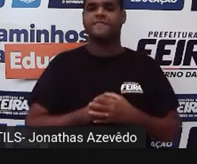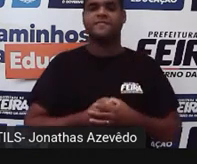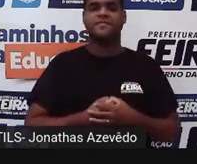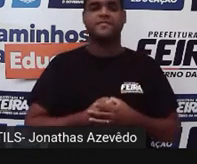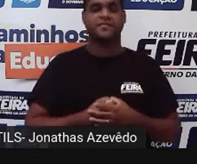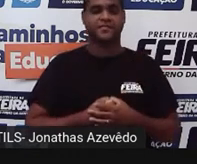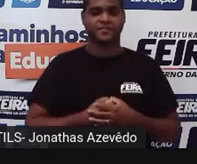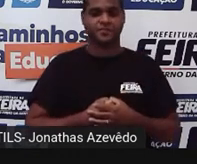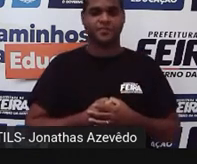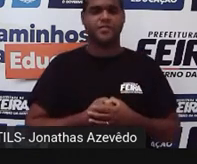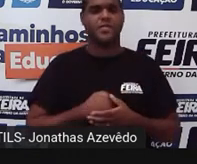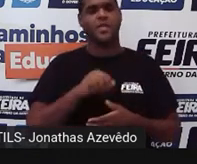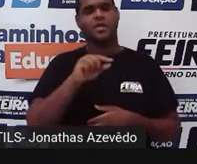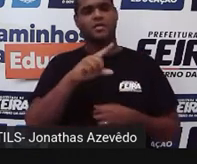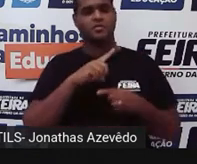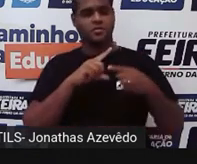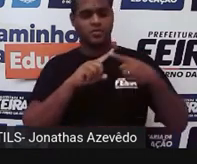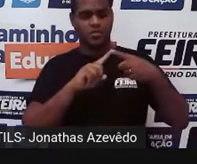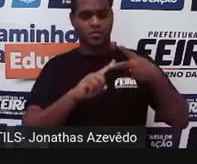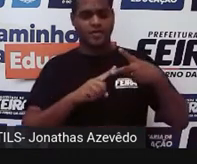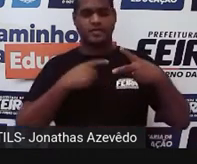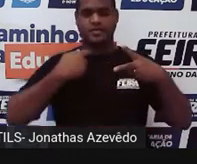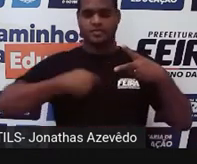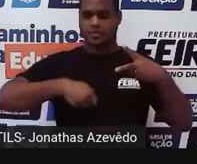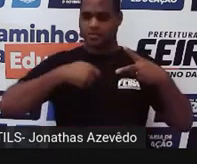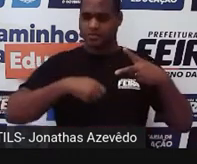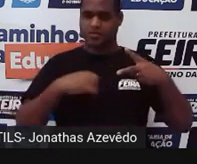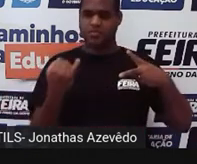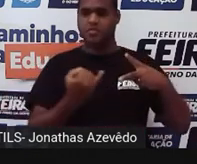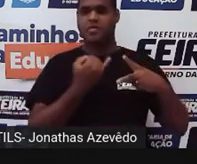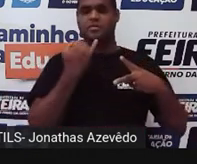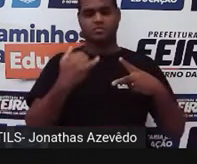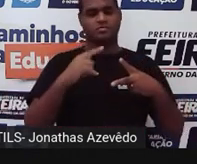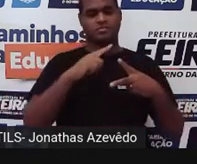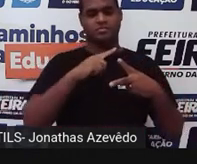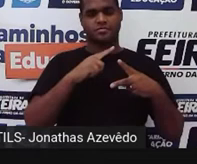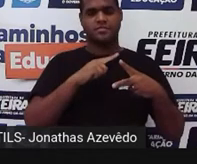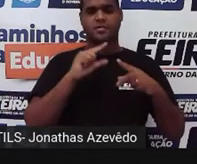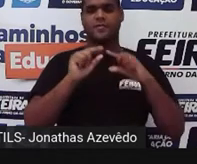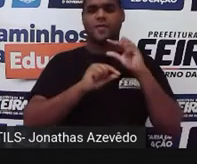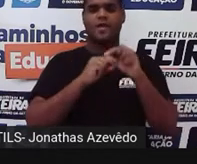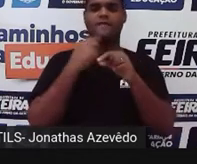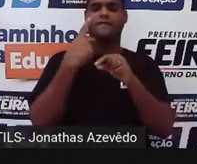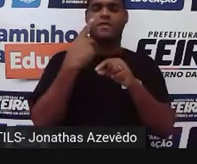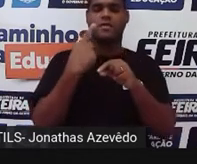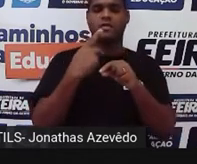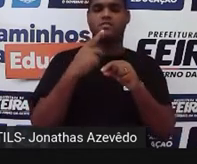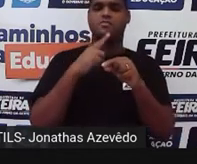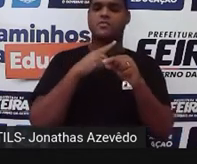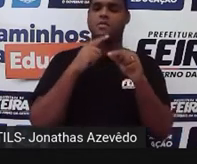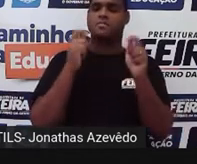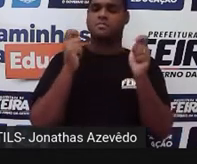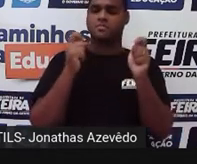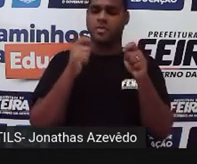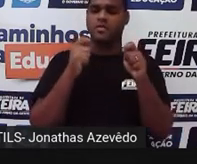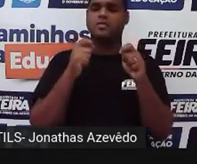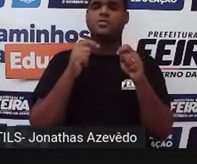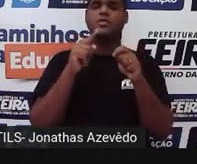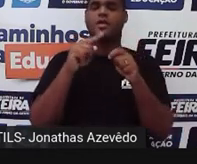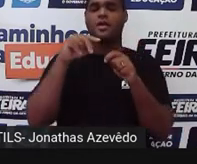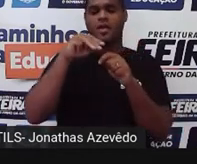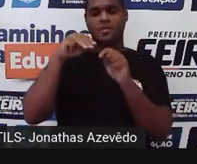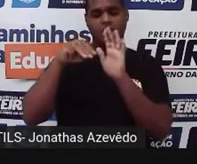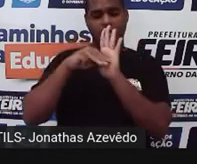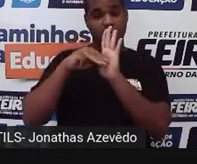Duas coisas que a gente vai precisar para poder fazer, né? Essa média